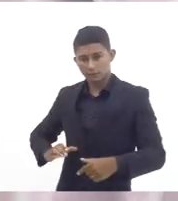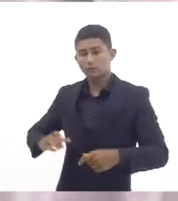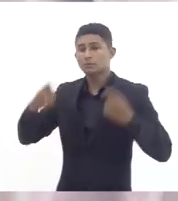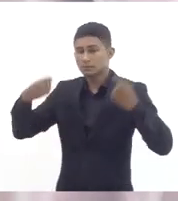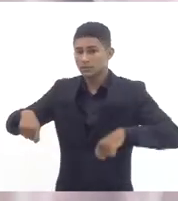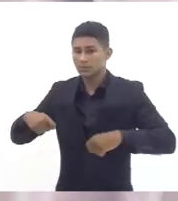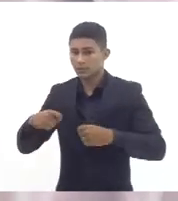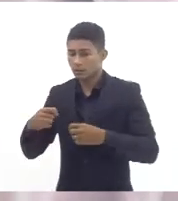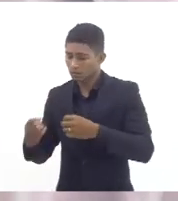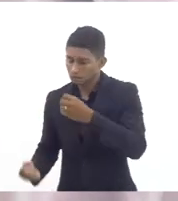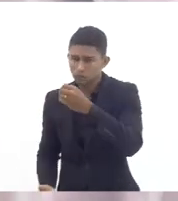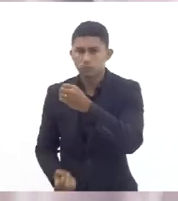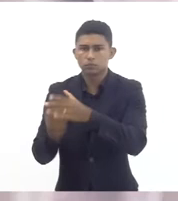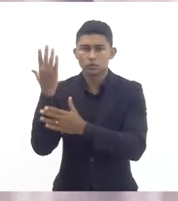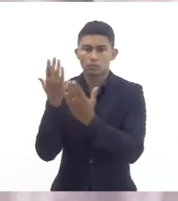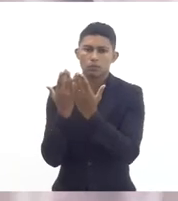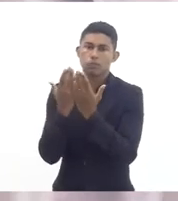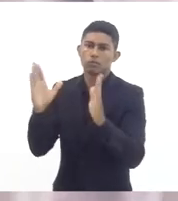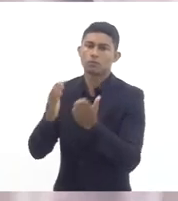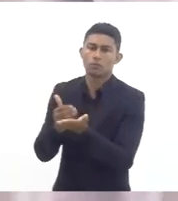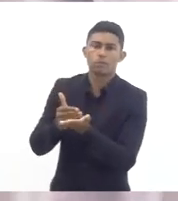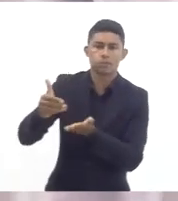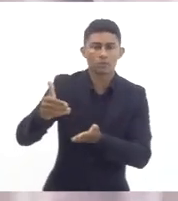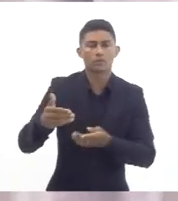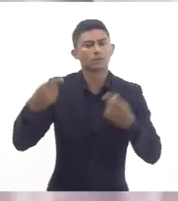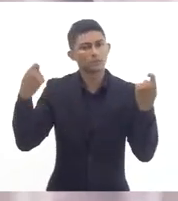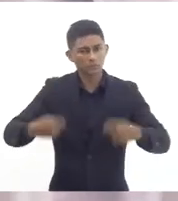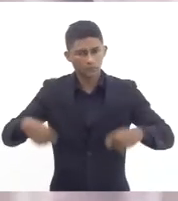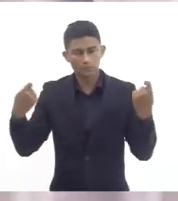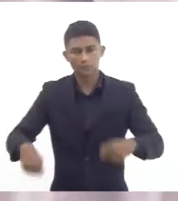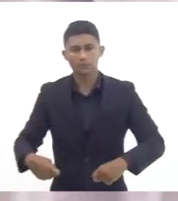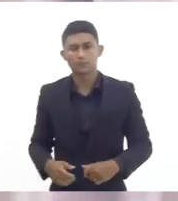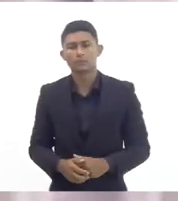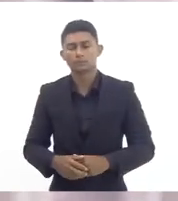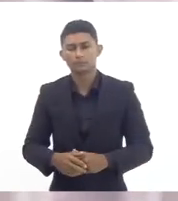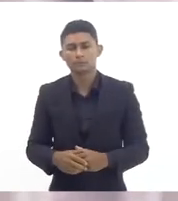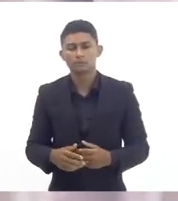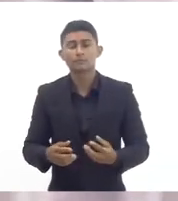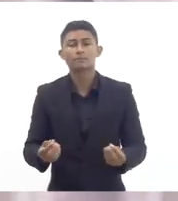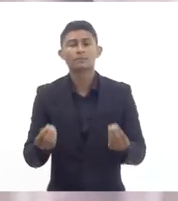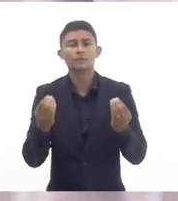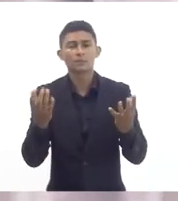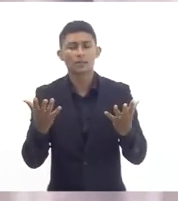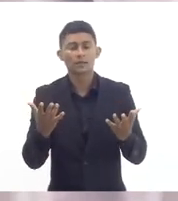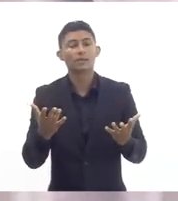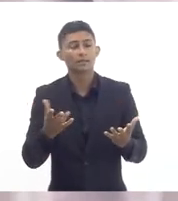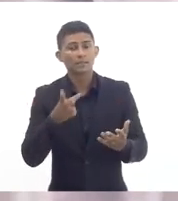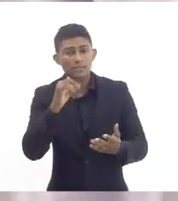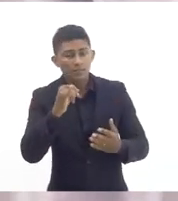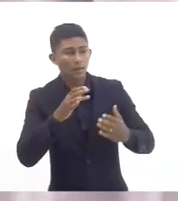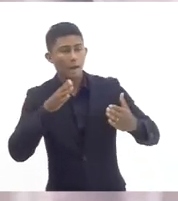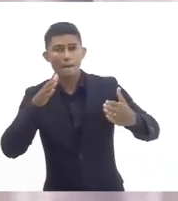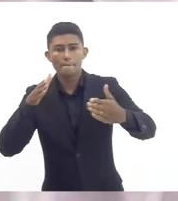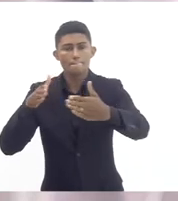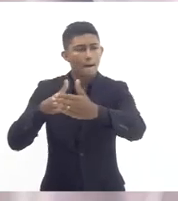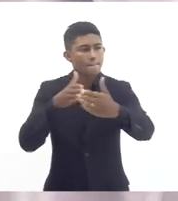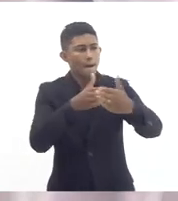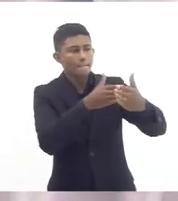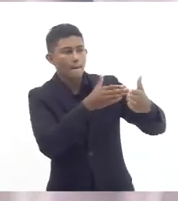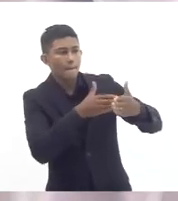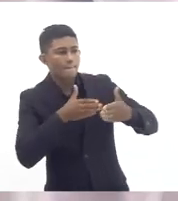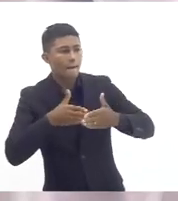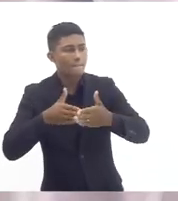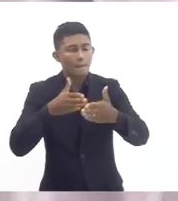até para conseguir romper com algum possível impasse que esteja sendo colocado na interpretação desses